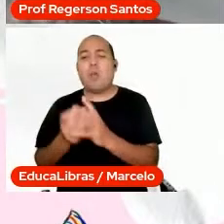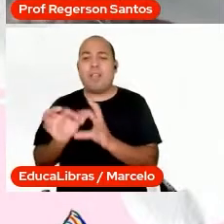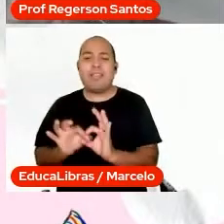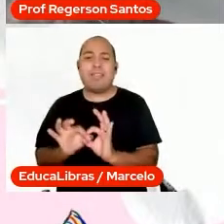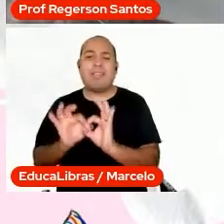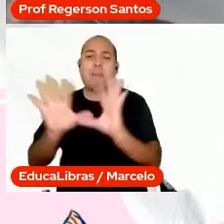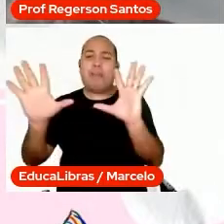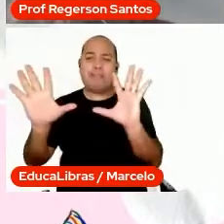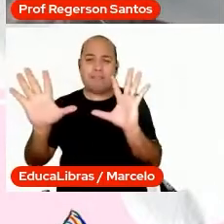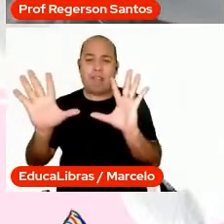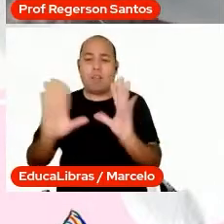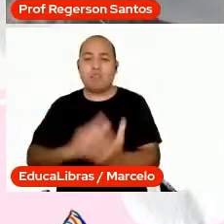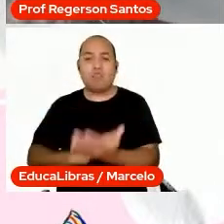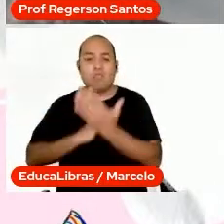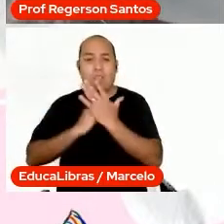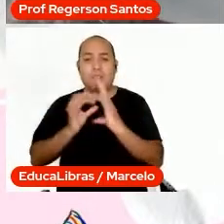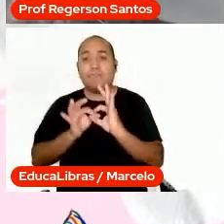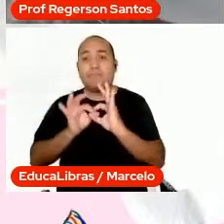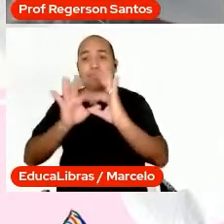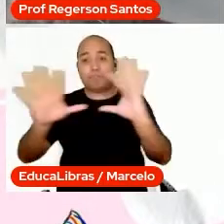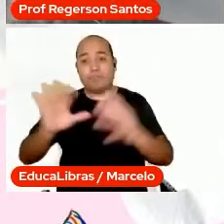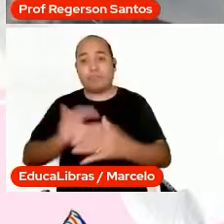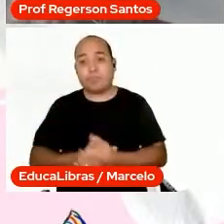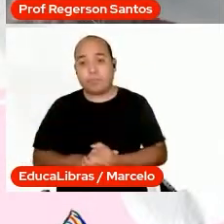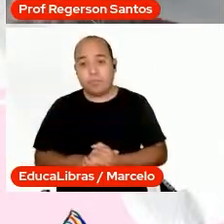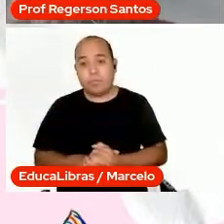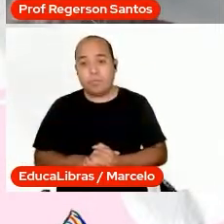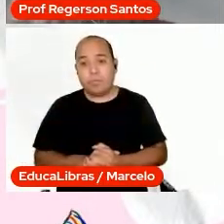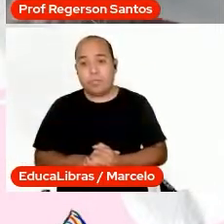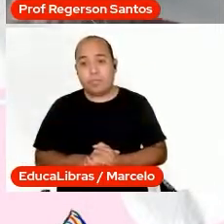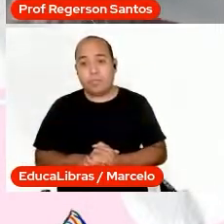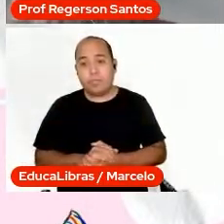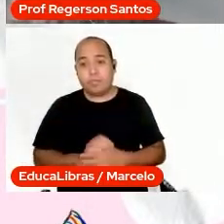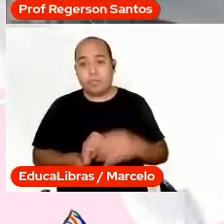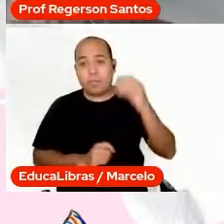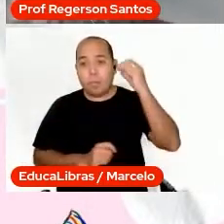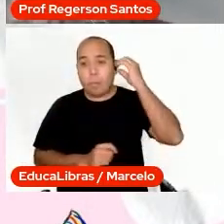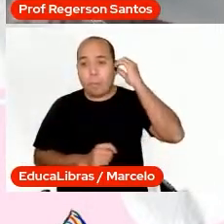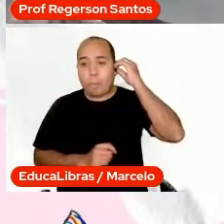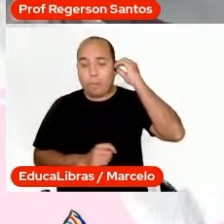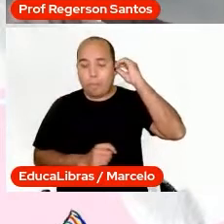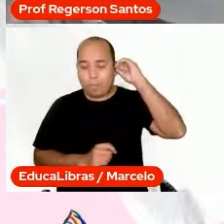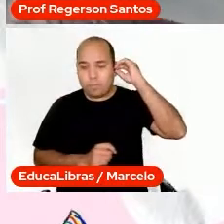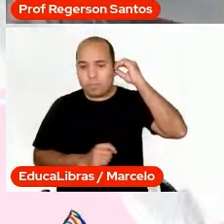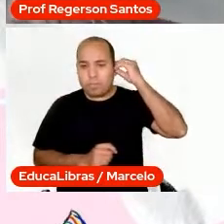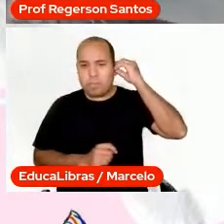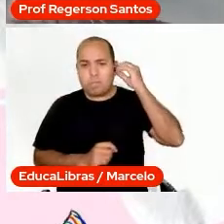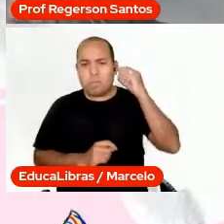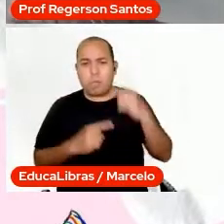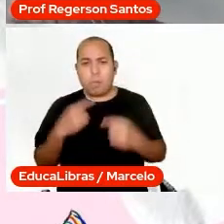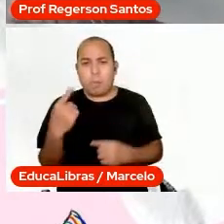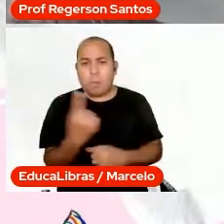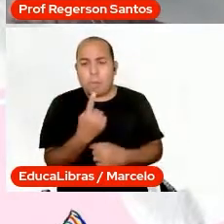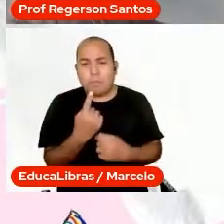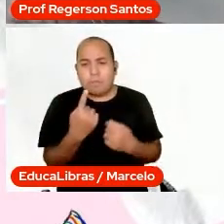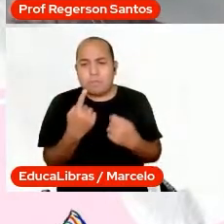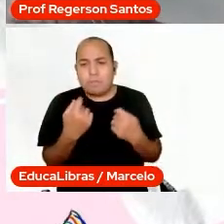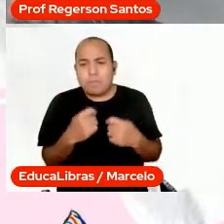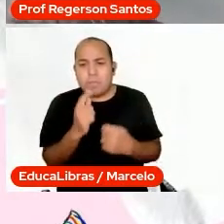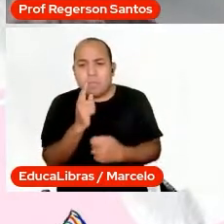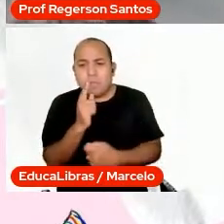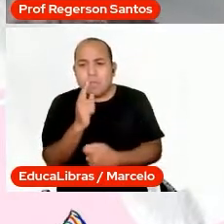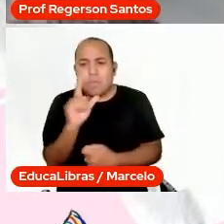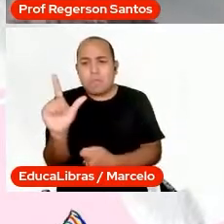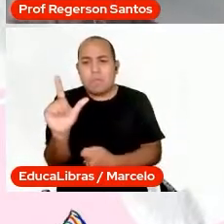precisamos fazer com que as coisas fluam com mais naturalidade, que a gente consiga que